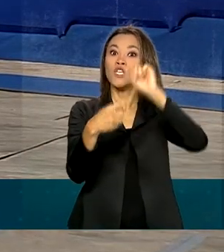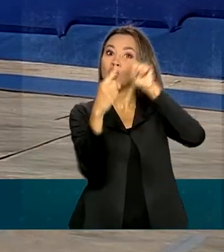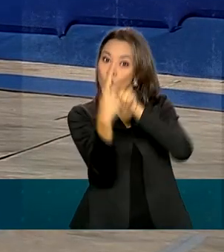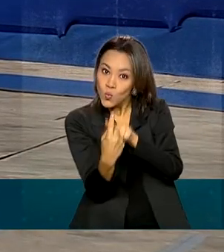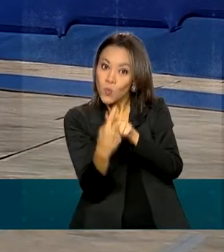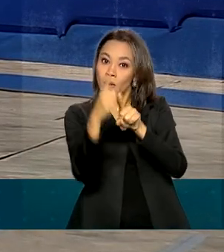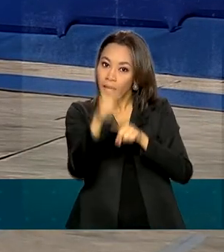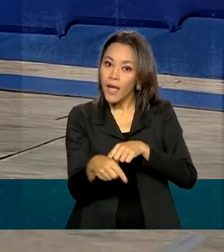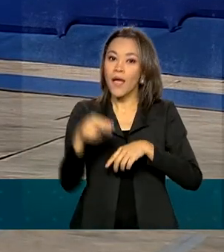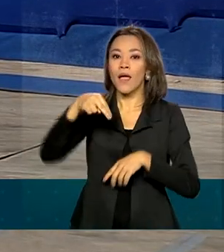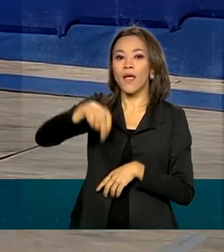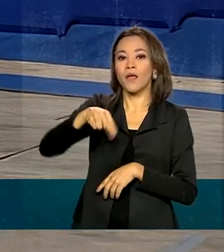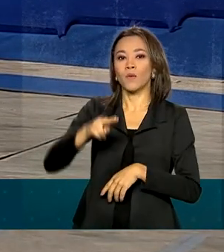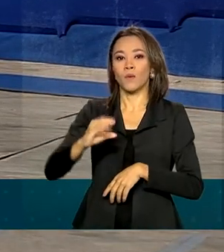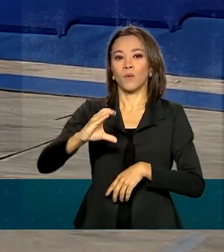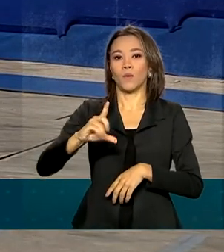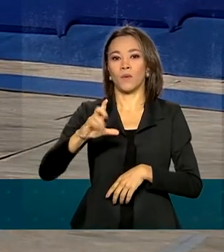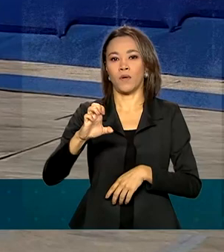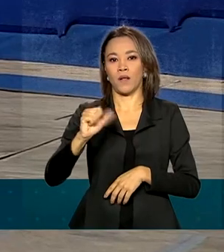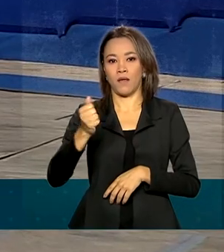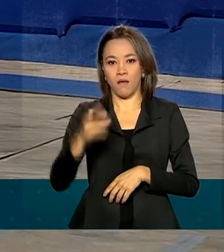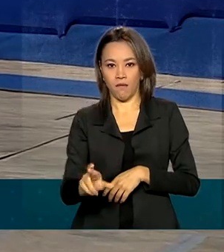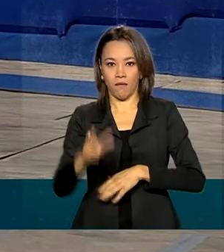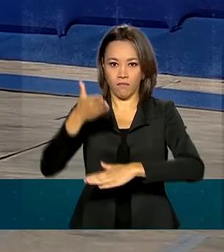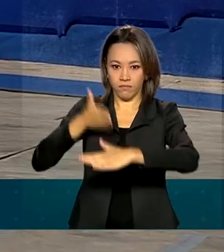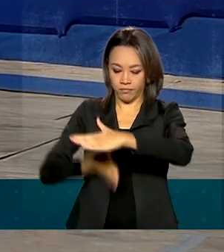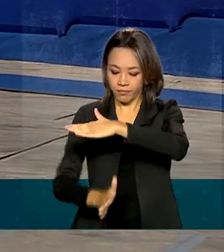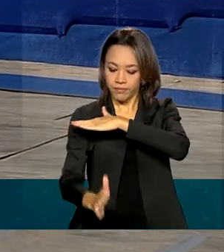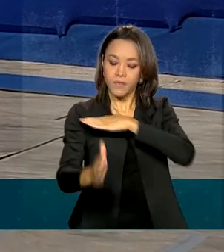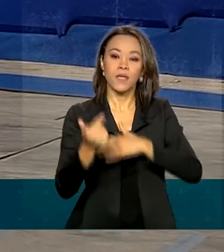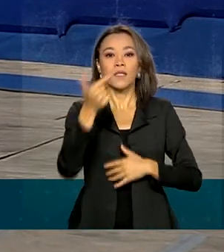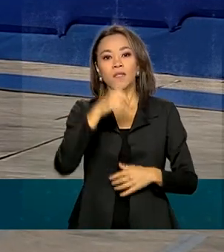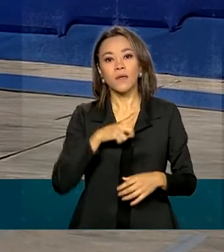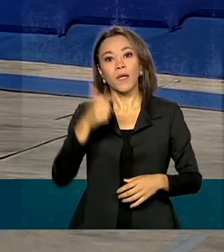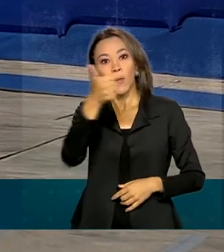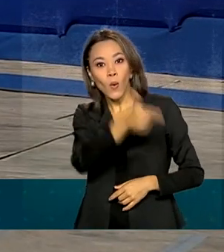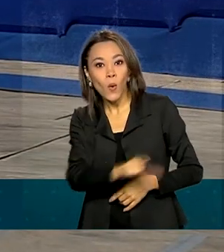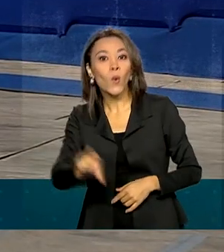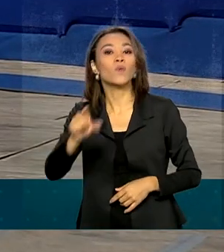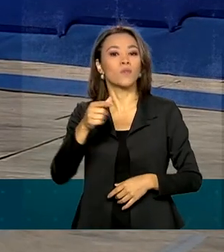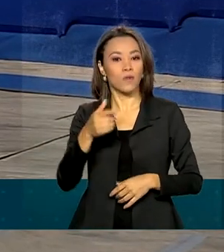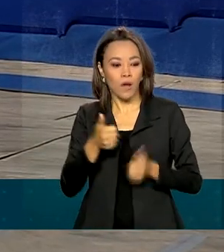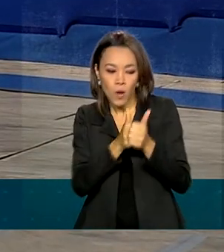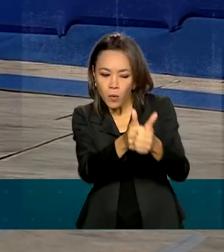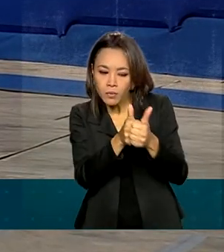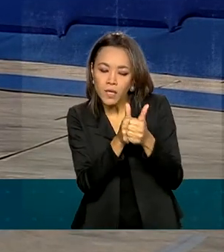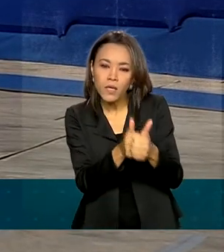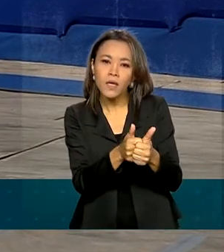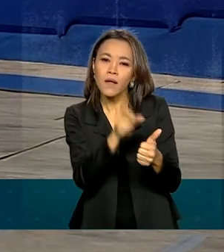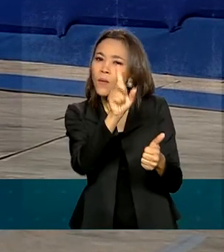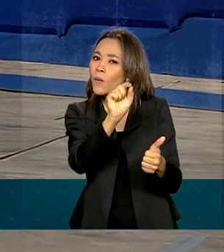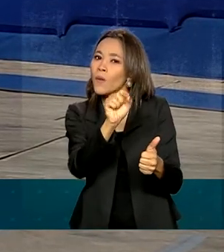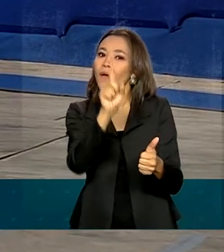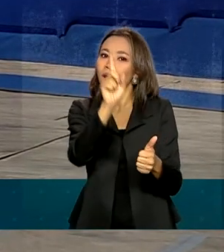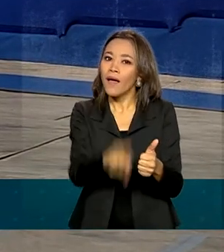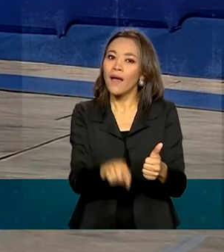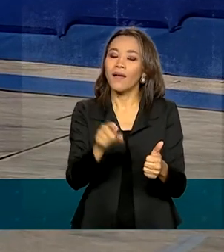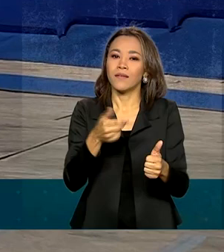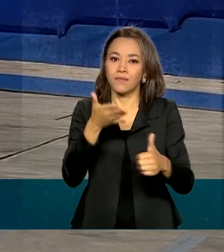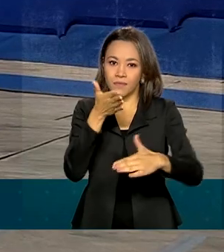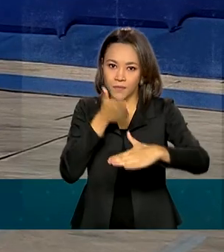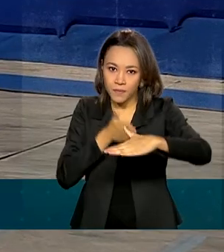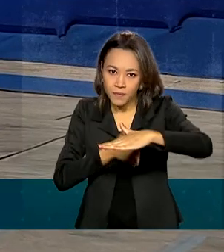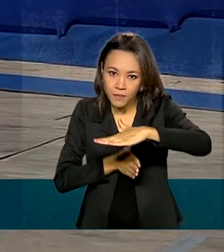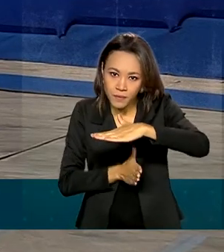Renata, o presidente também acompanha a integração de outro submarino, o Tonelheiro, que é quando é feita a união das seções